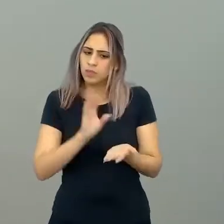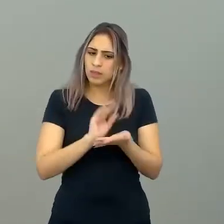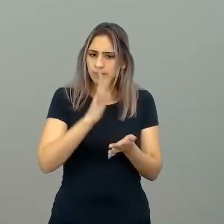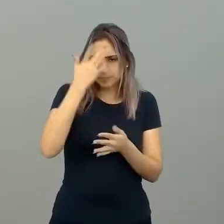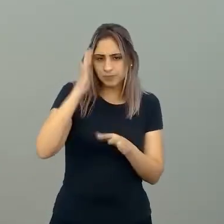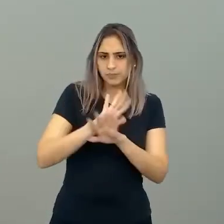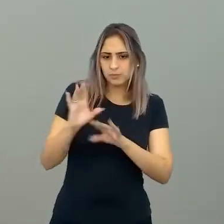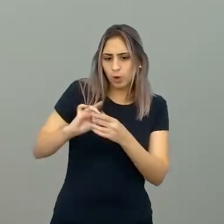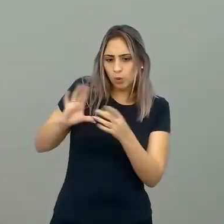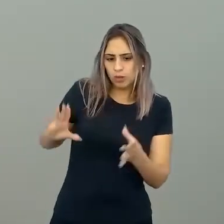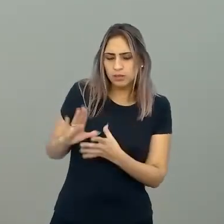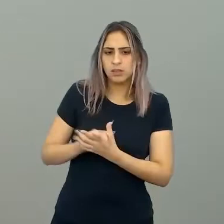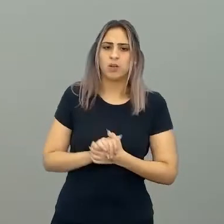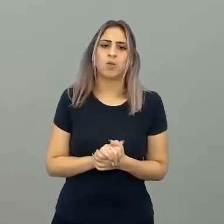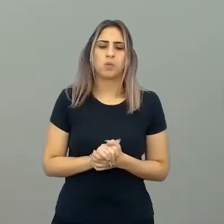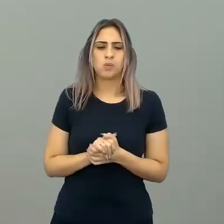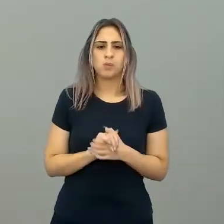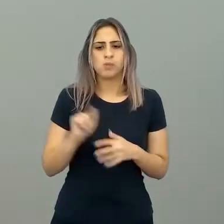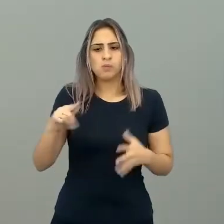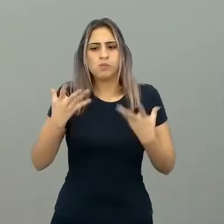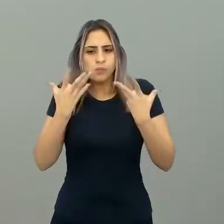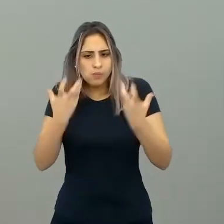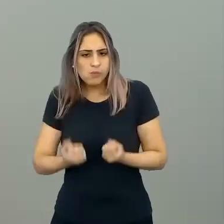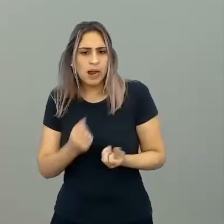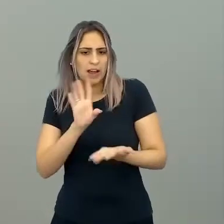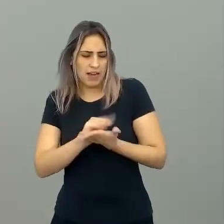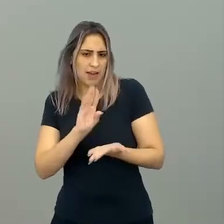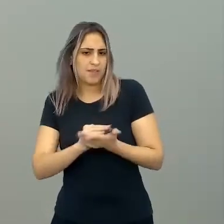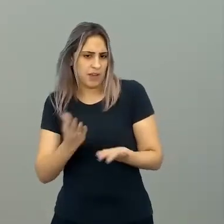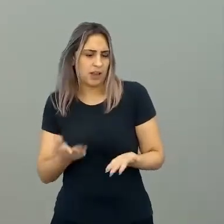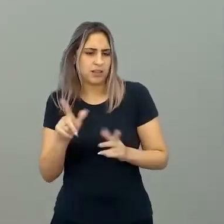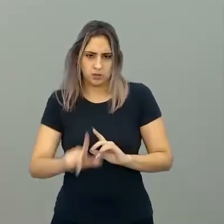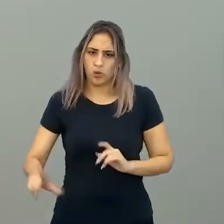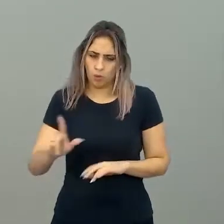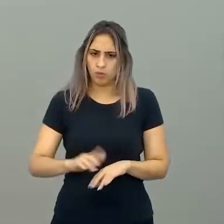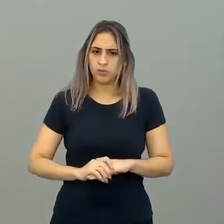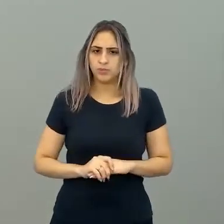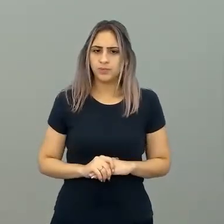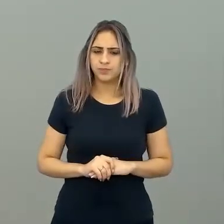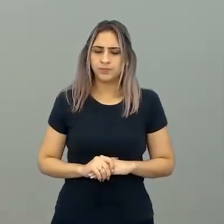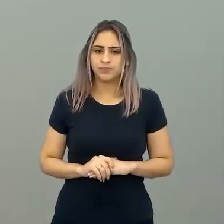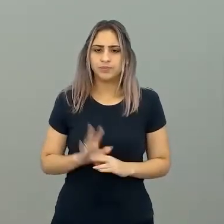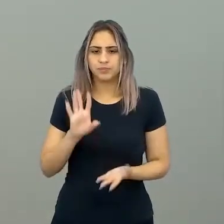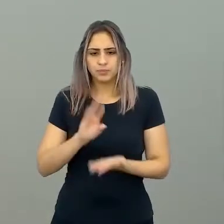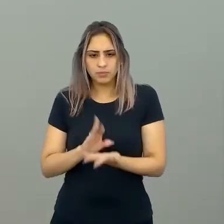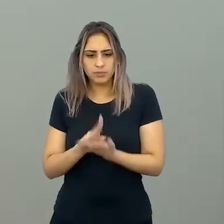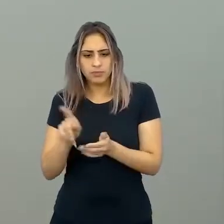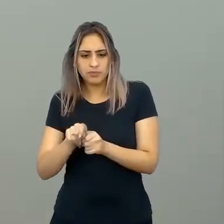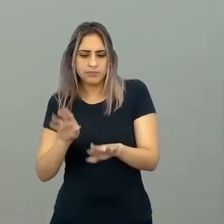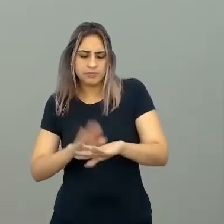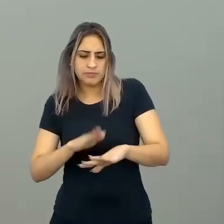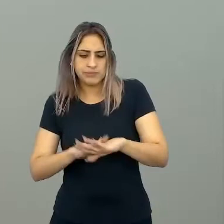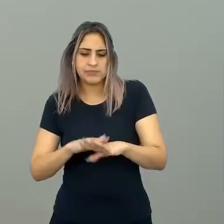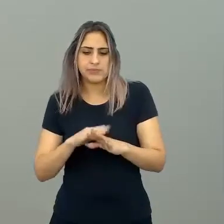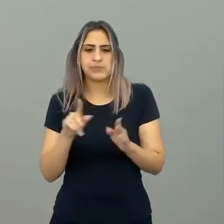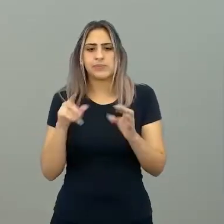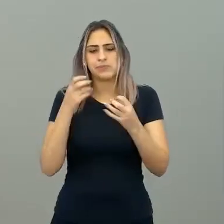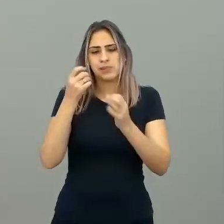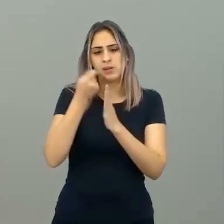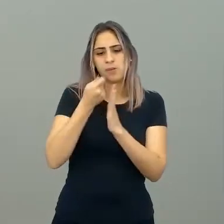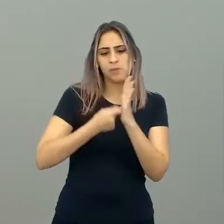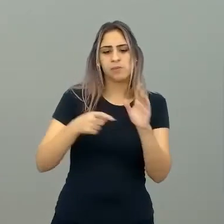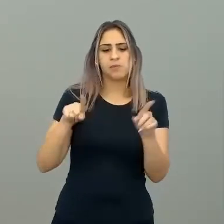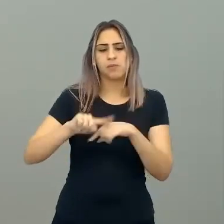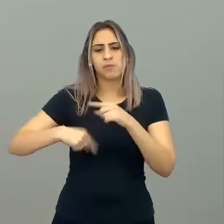pessoas sem que elas estejam sabendo ou que elas aceitem serem gravadas, né? Grava o que você fez, transcreve depois,